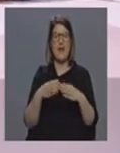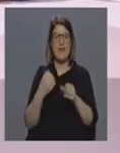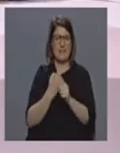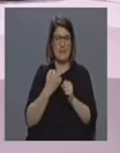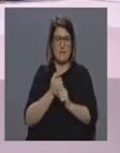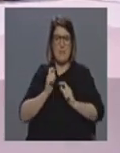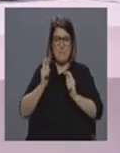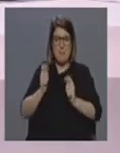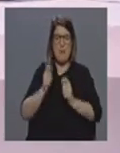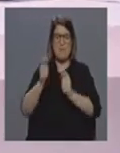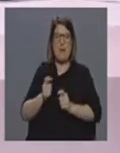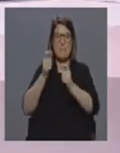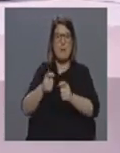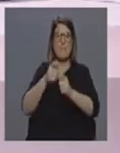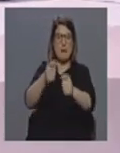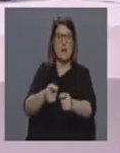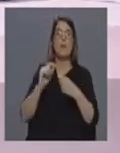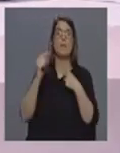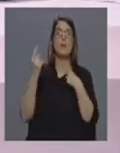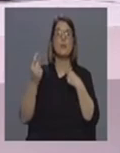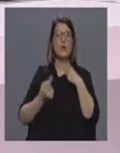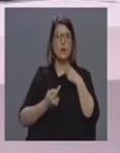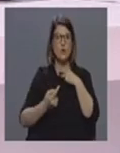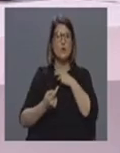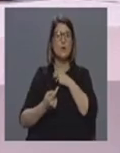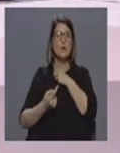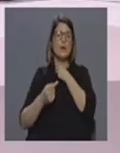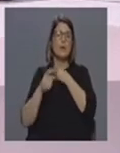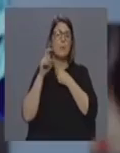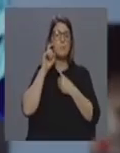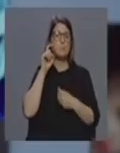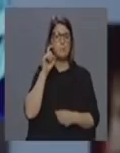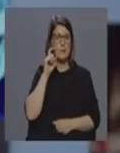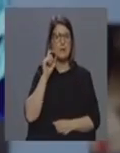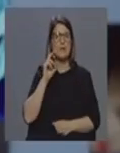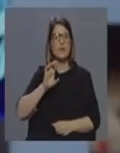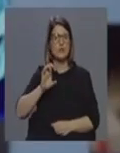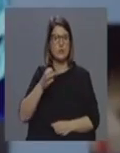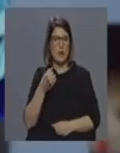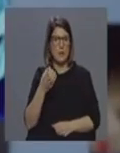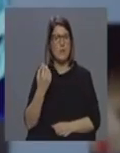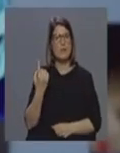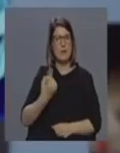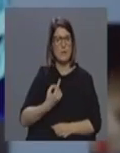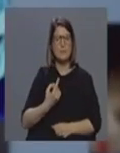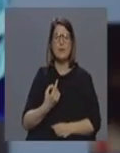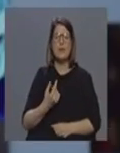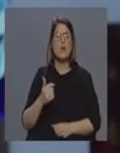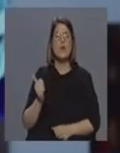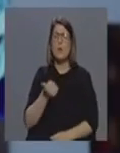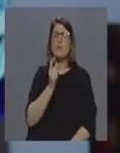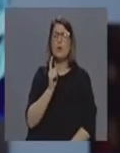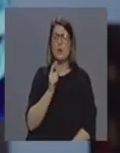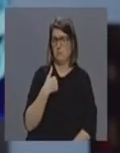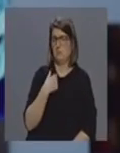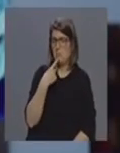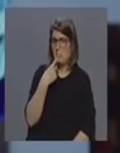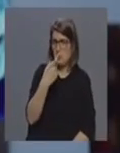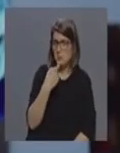vai obrigar como disse aquele isolamento profilático na região não seria mais fácil pergunto eu